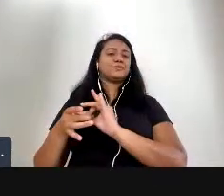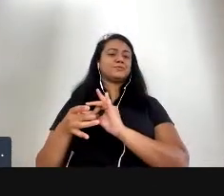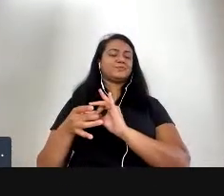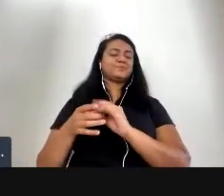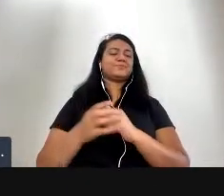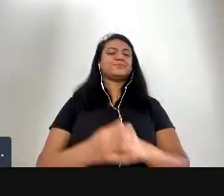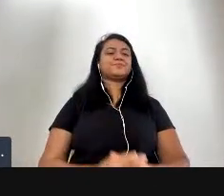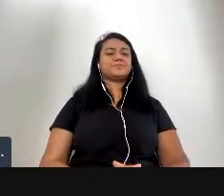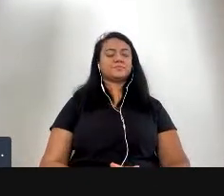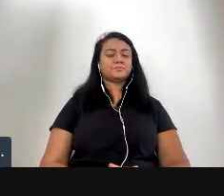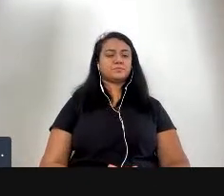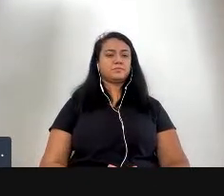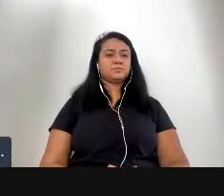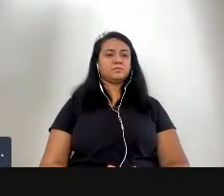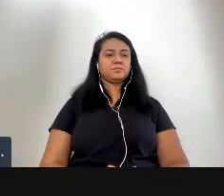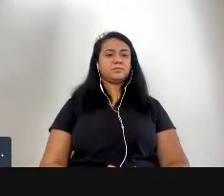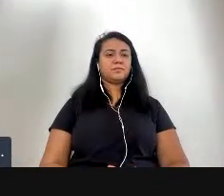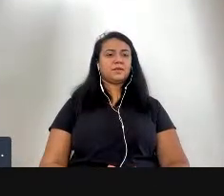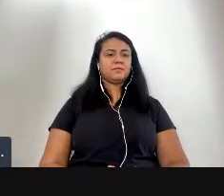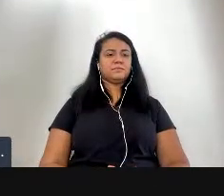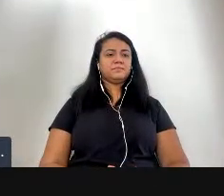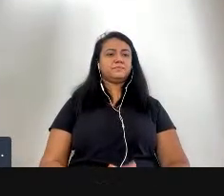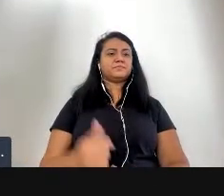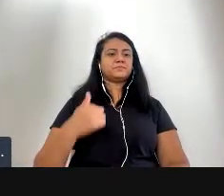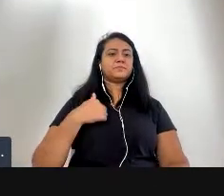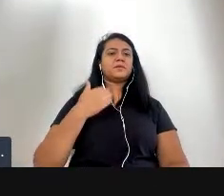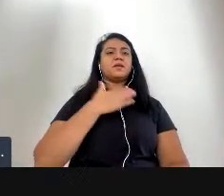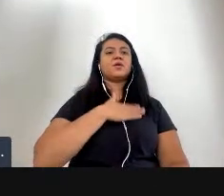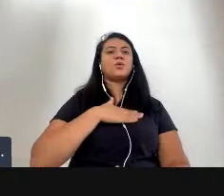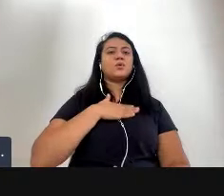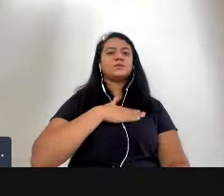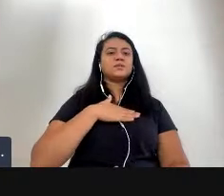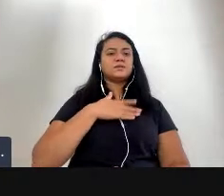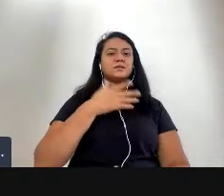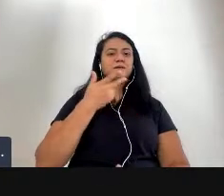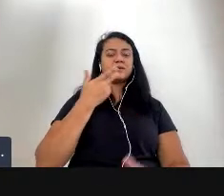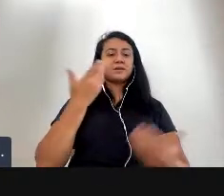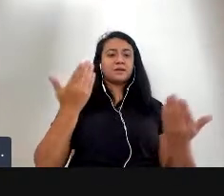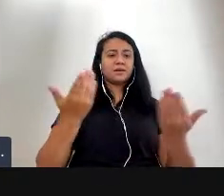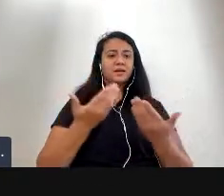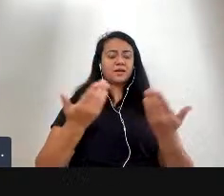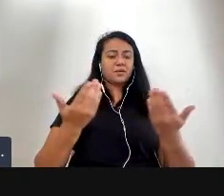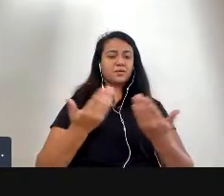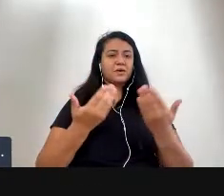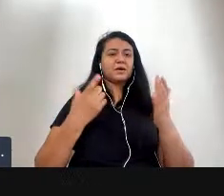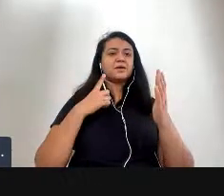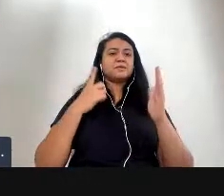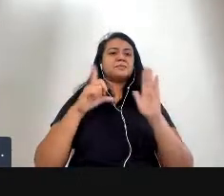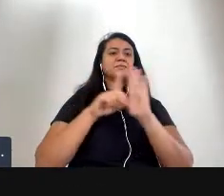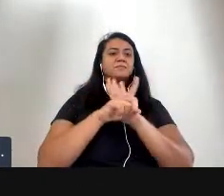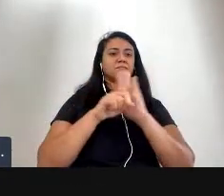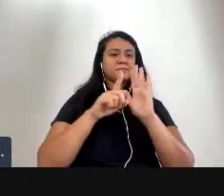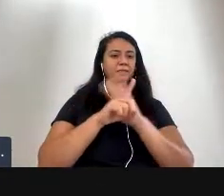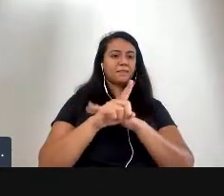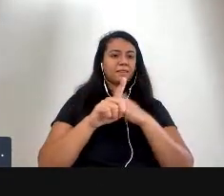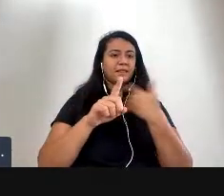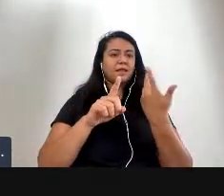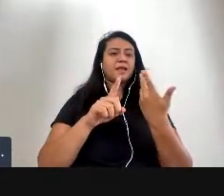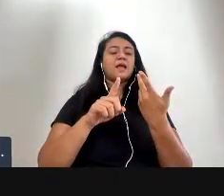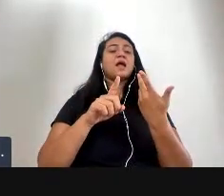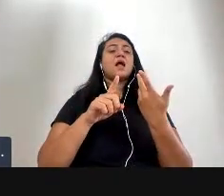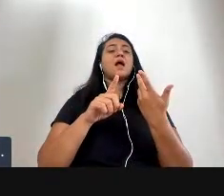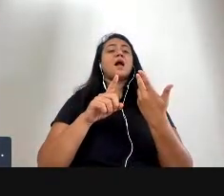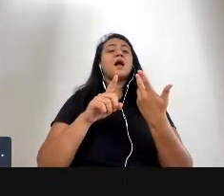sem mais delongas eu gostaria de passar a palavra para o público eu tenho também uma questão para fazer para vocês